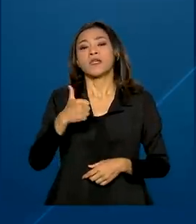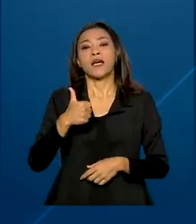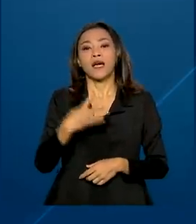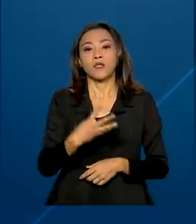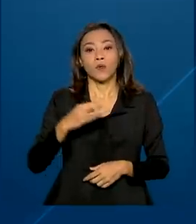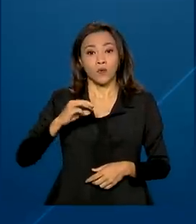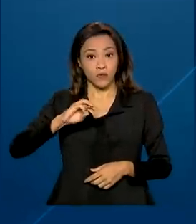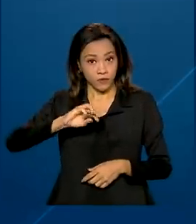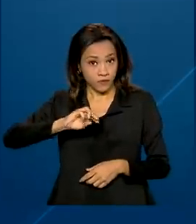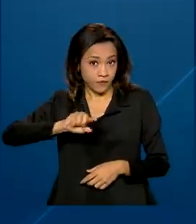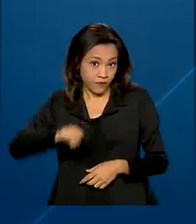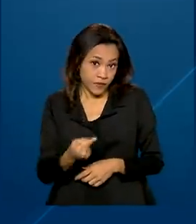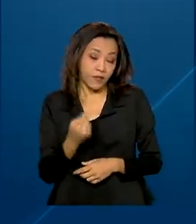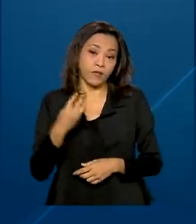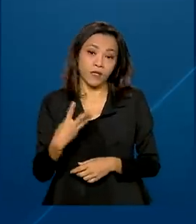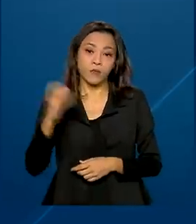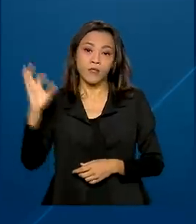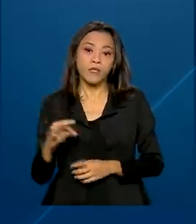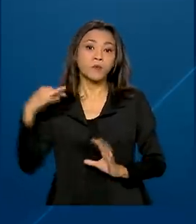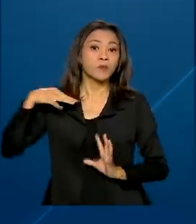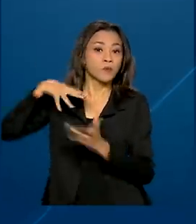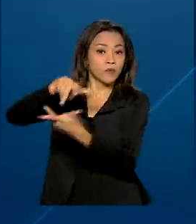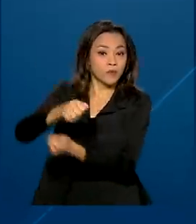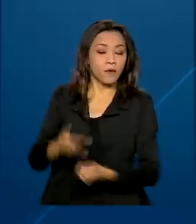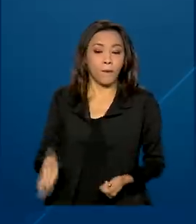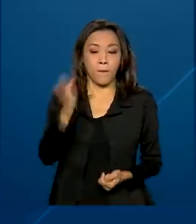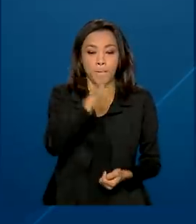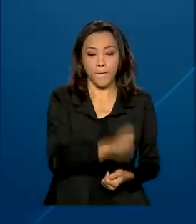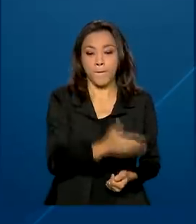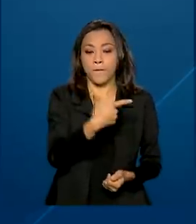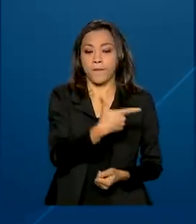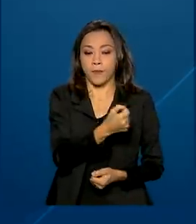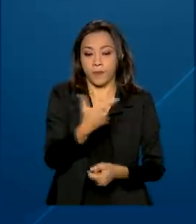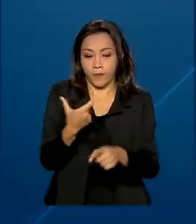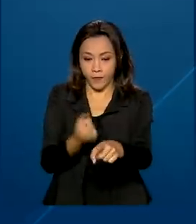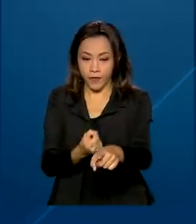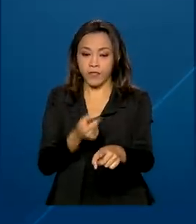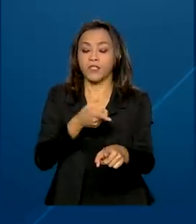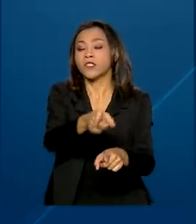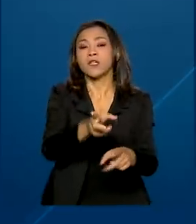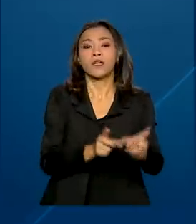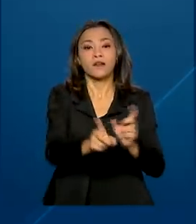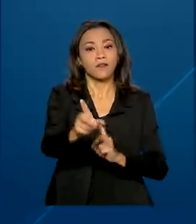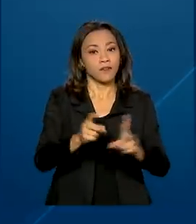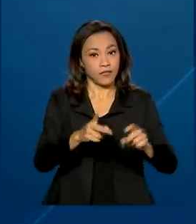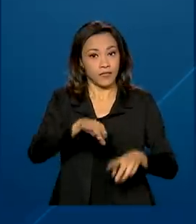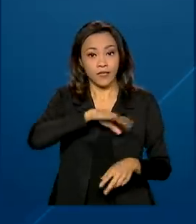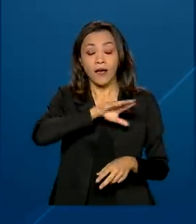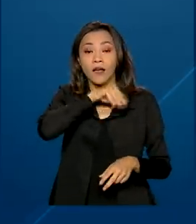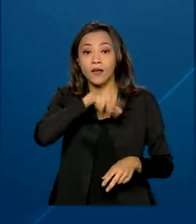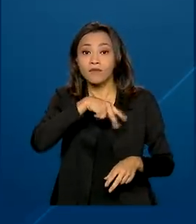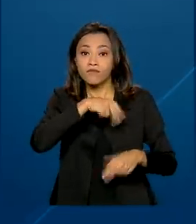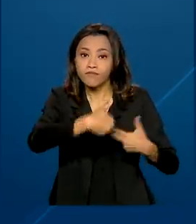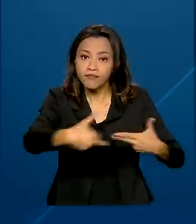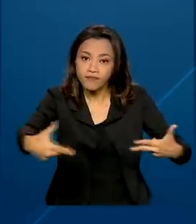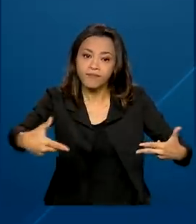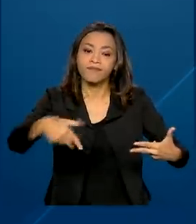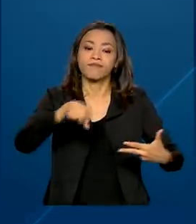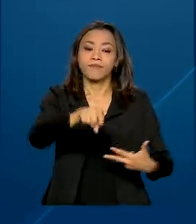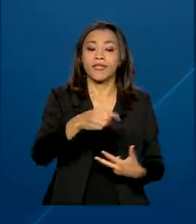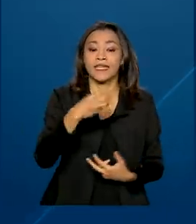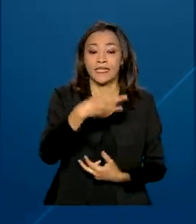do total mundial. Só em 2020, as exportações brasileiras da agropecuária alcançaram 37